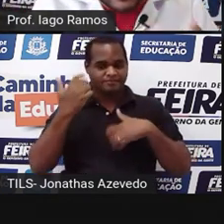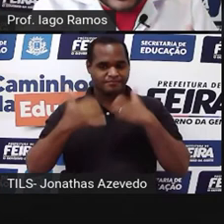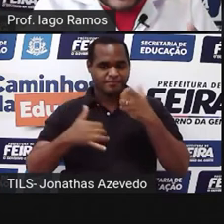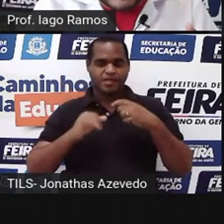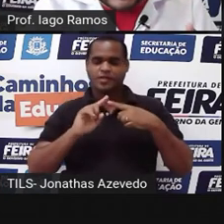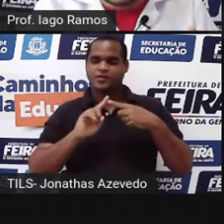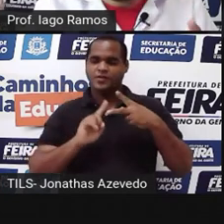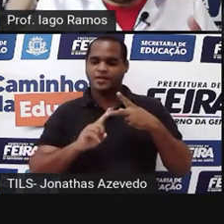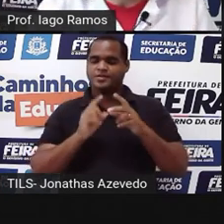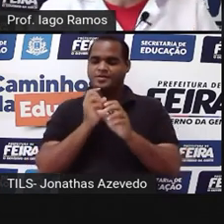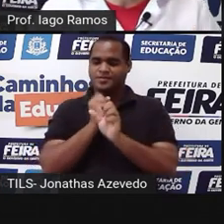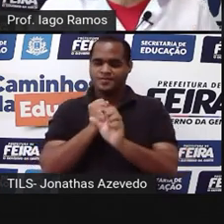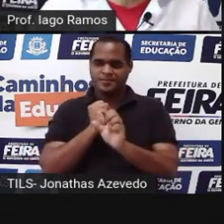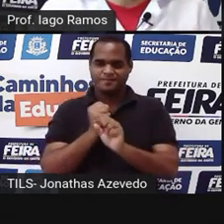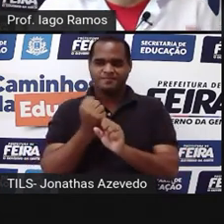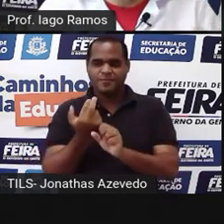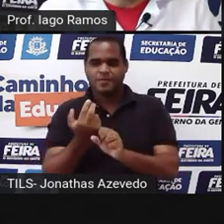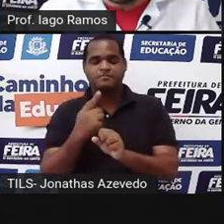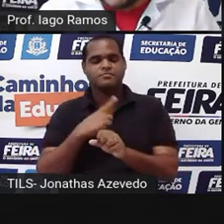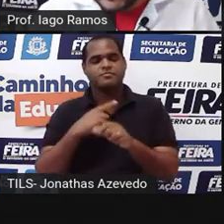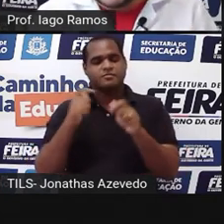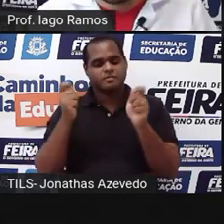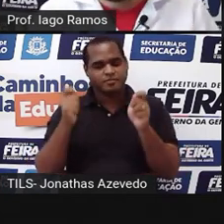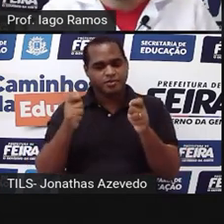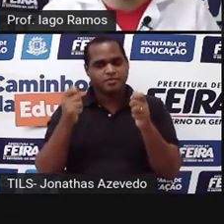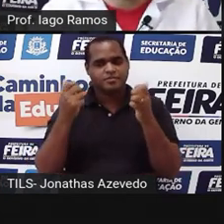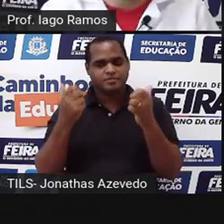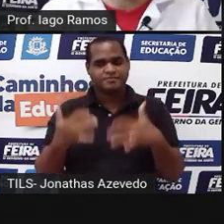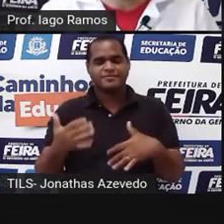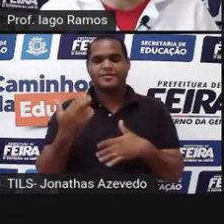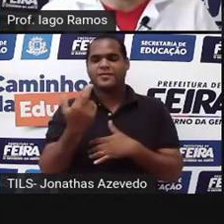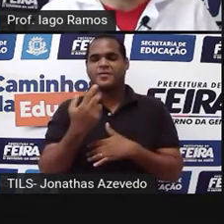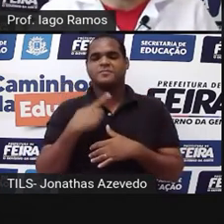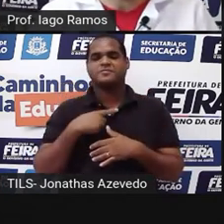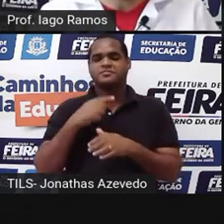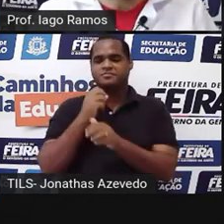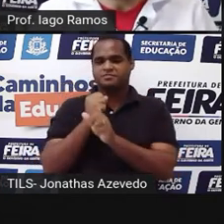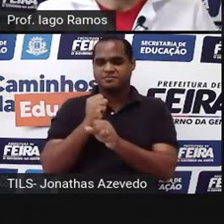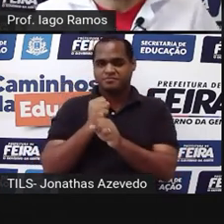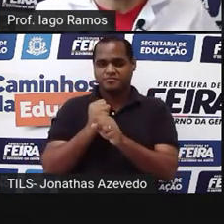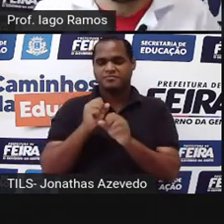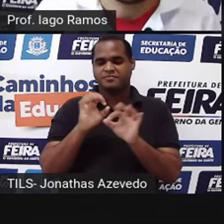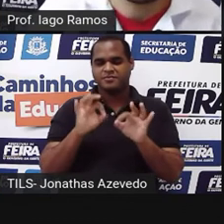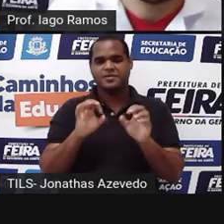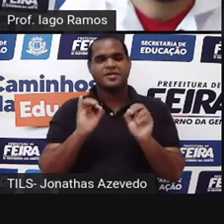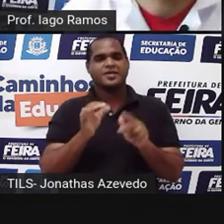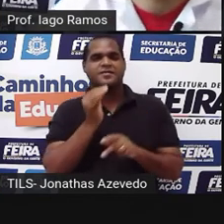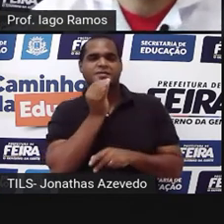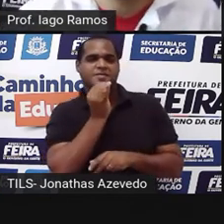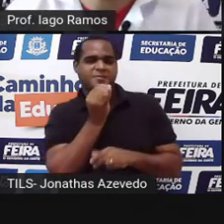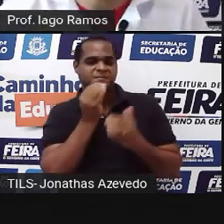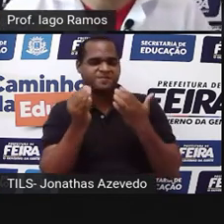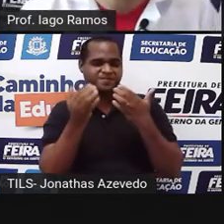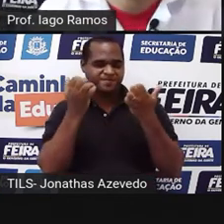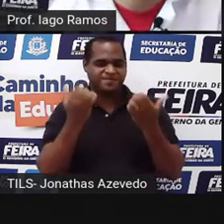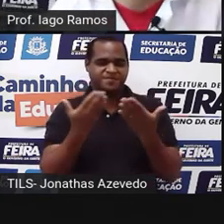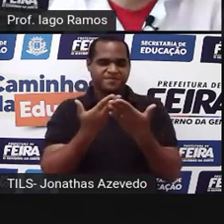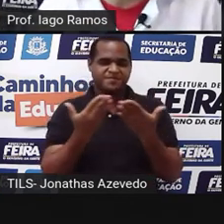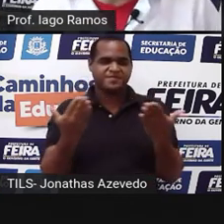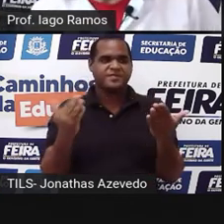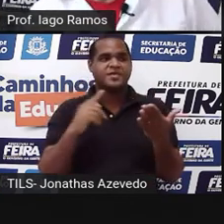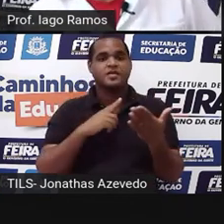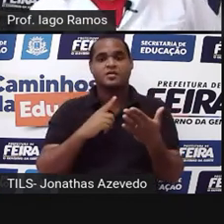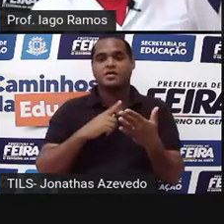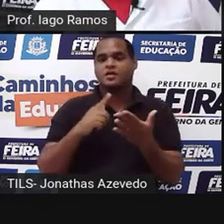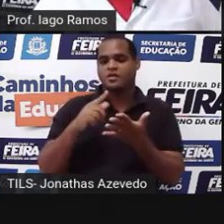a mesma medida eu já posso dizer os triângulos são semelhantes e está aqui o exemplo. Eu tenho ali um triângulo